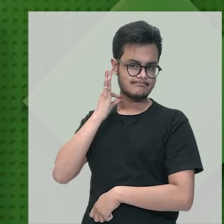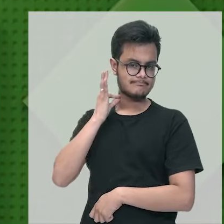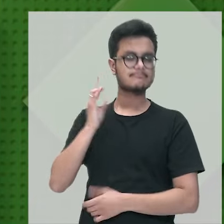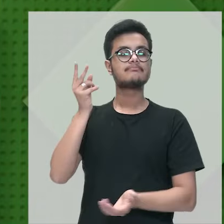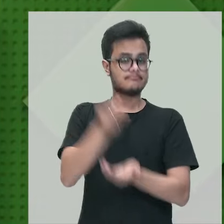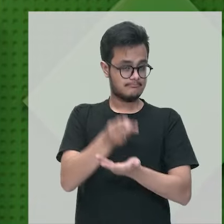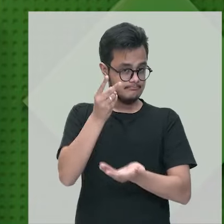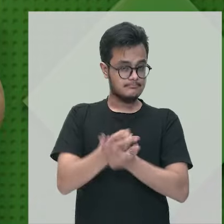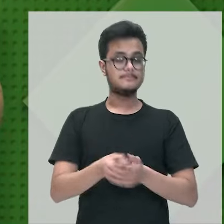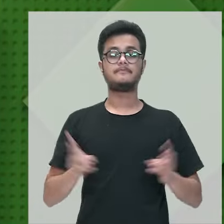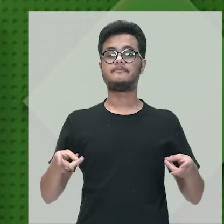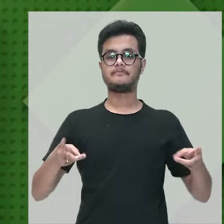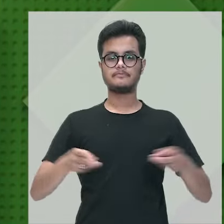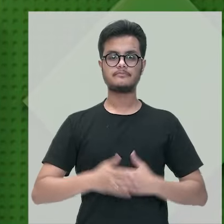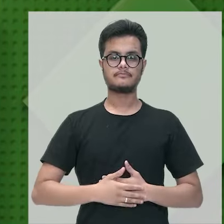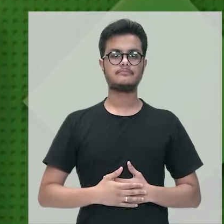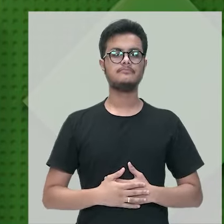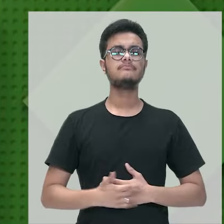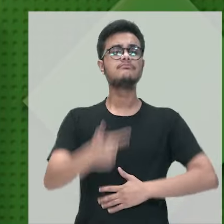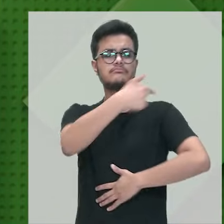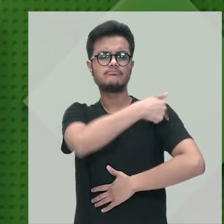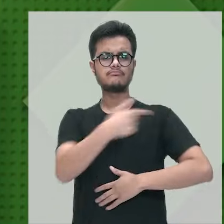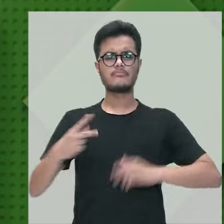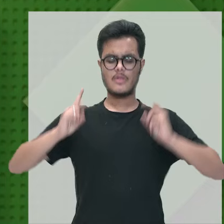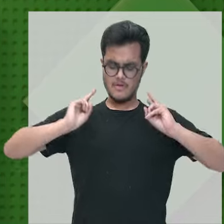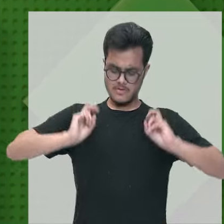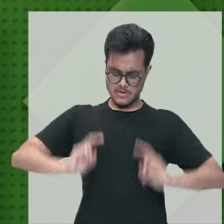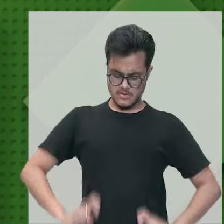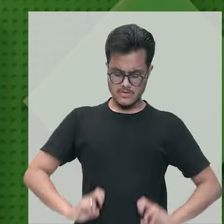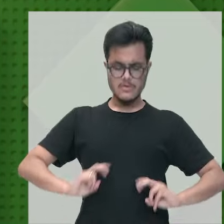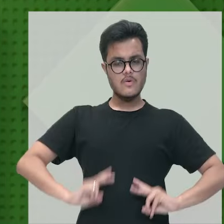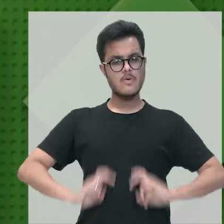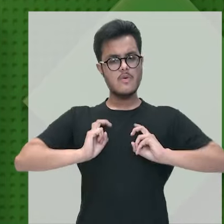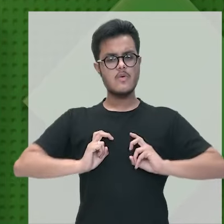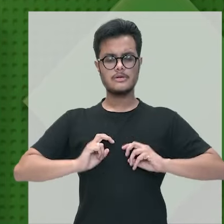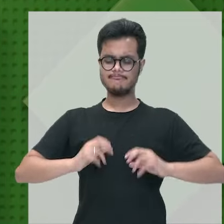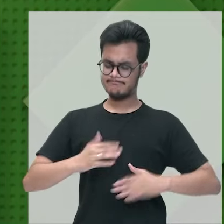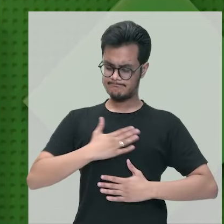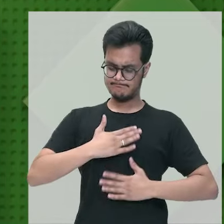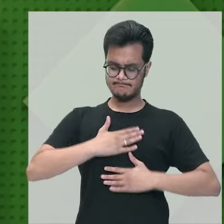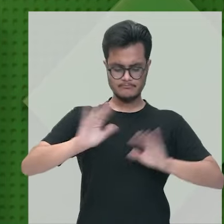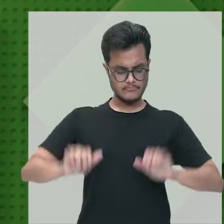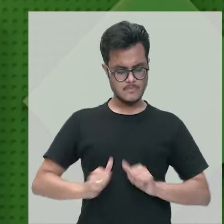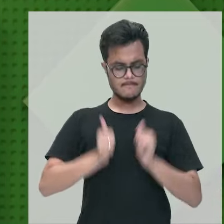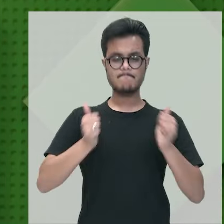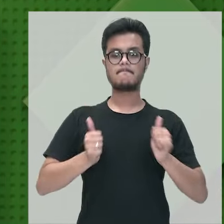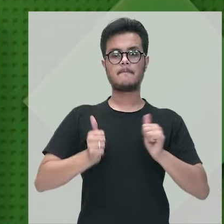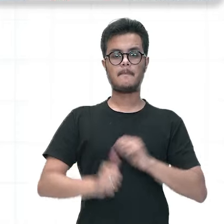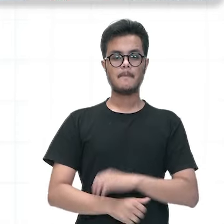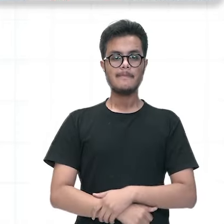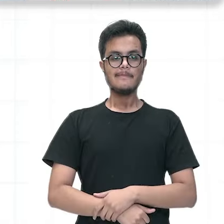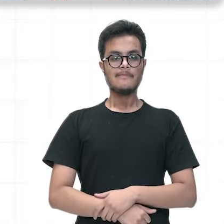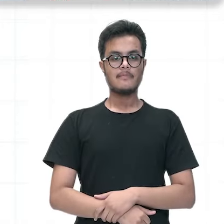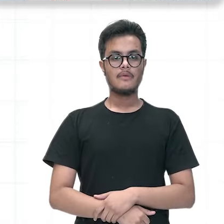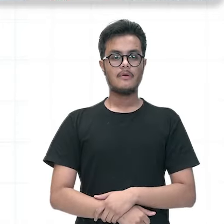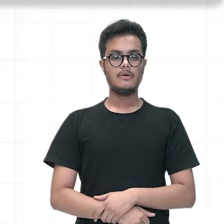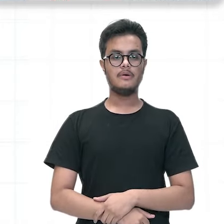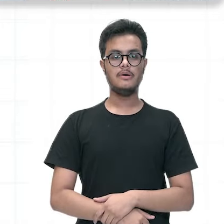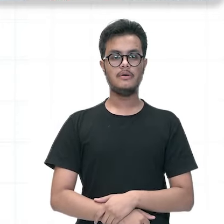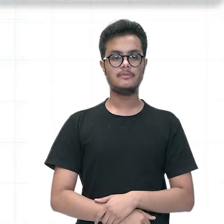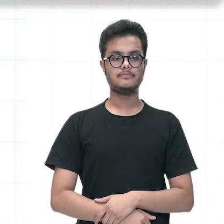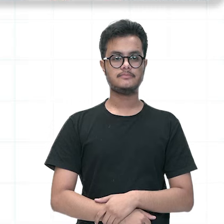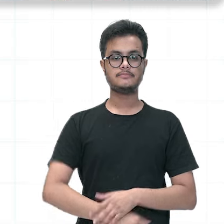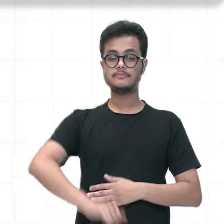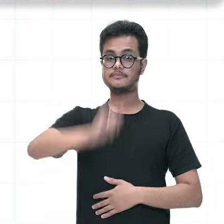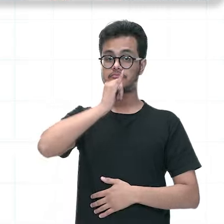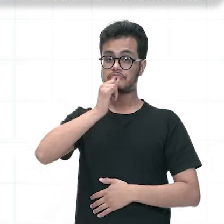recebendo essa vacina, né? Ela vai atuar aí para fortificar, fortalecer o seu sistema imunológico. E a gente pode ver aí